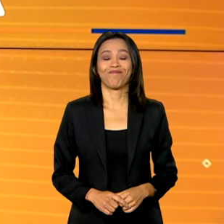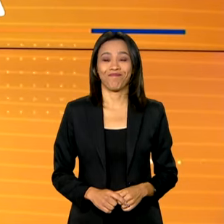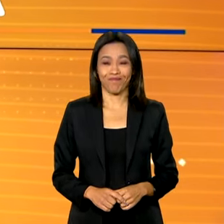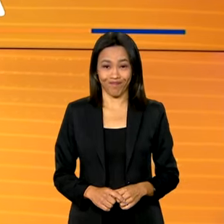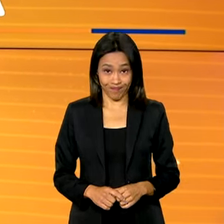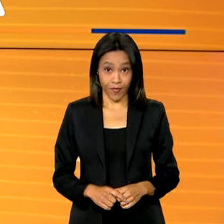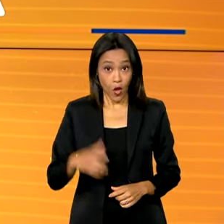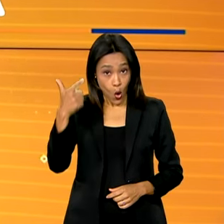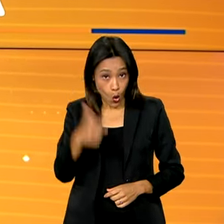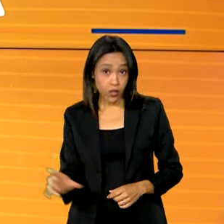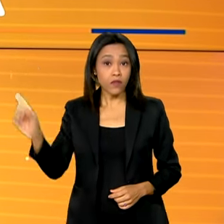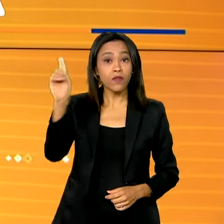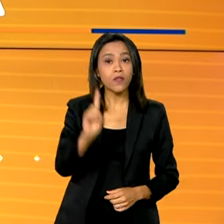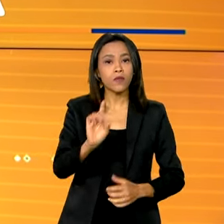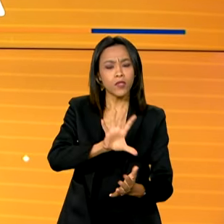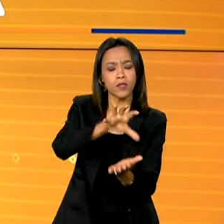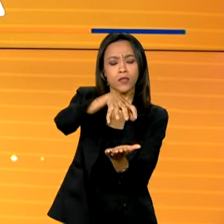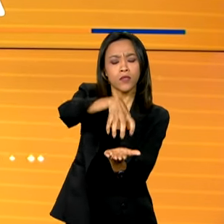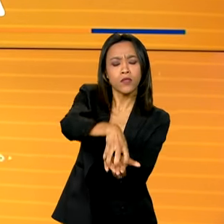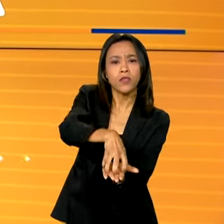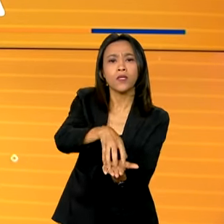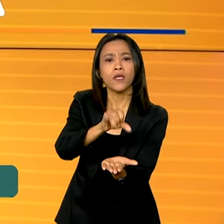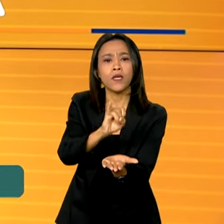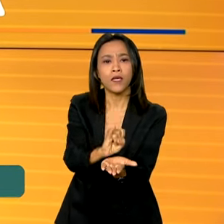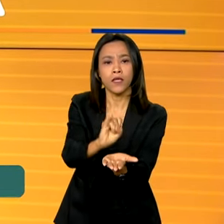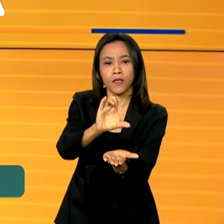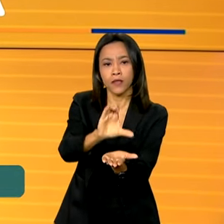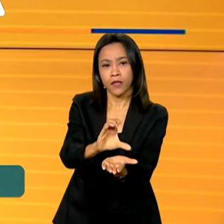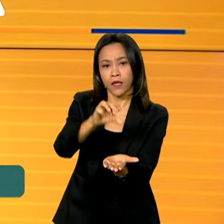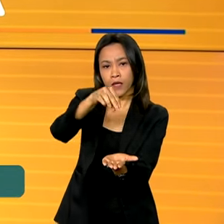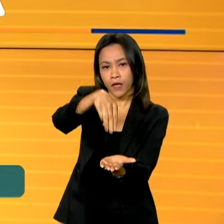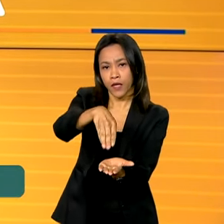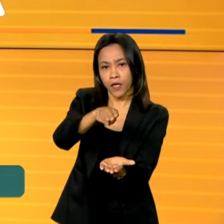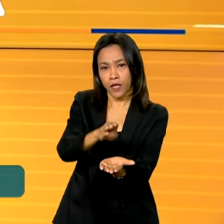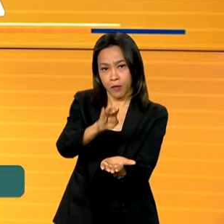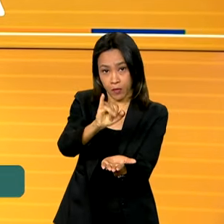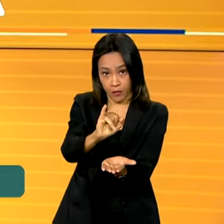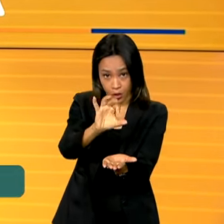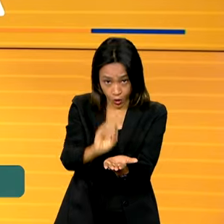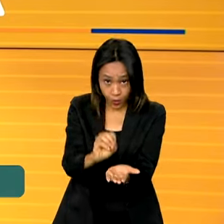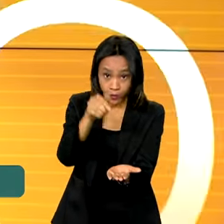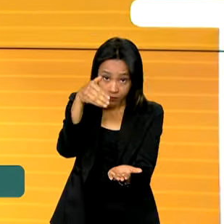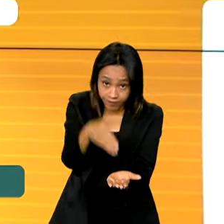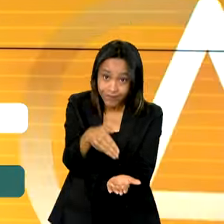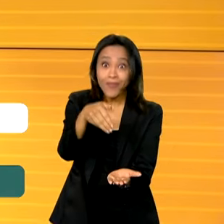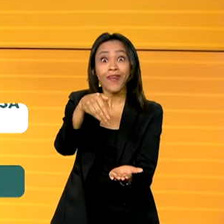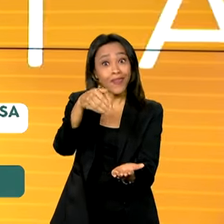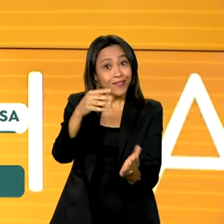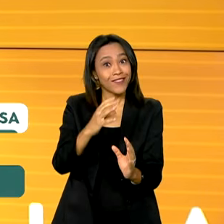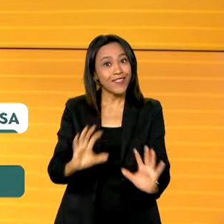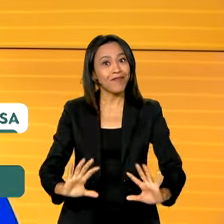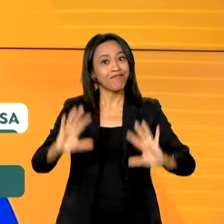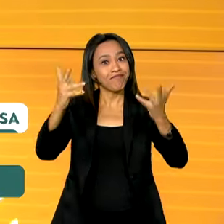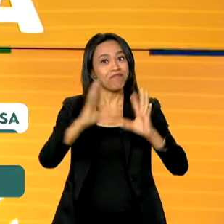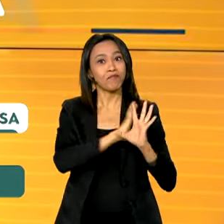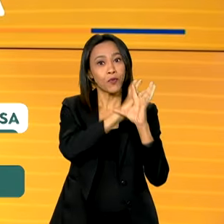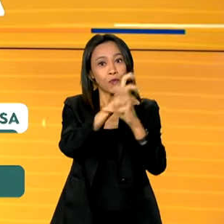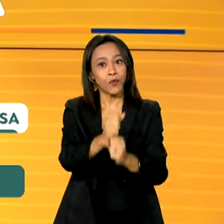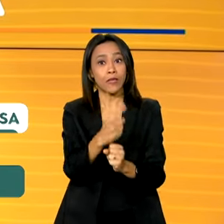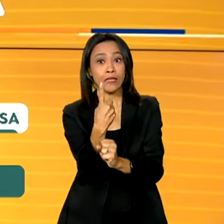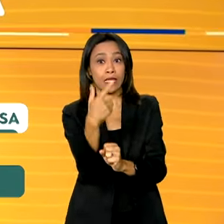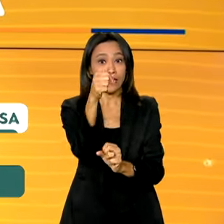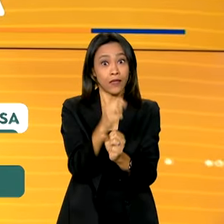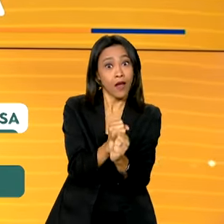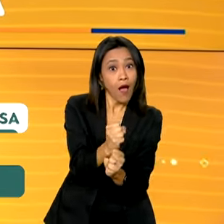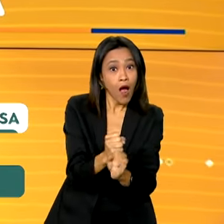Estamos de volta e o Instituto Chico Mendes de Conservação da Biodiversidade, o ICMBio, completou 17 anos